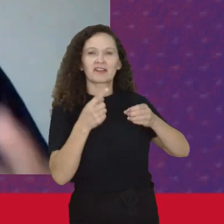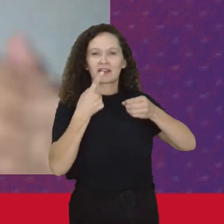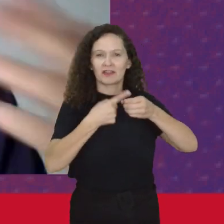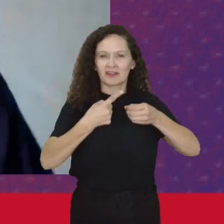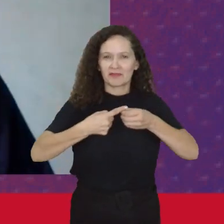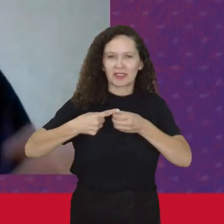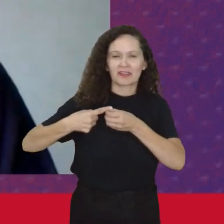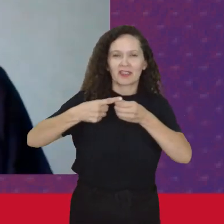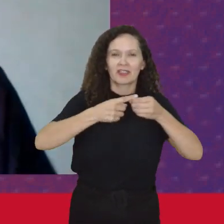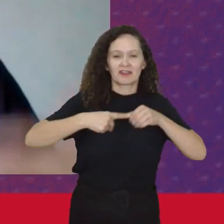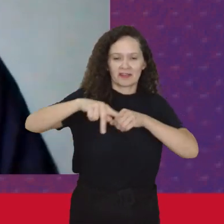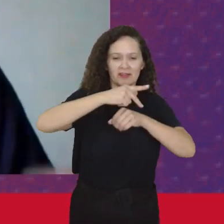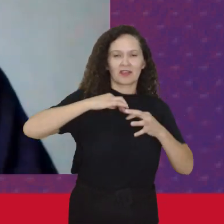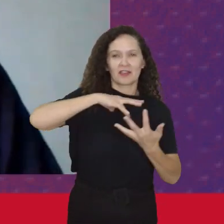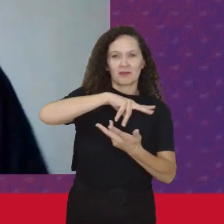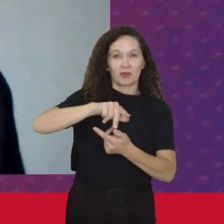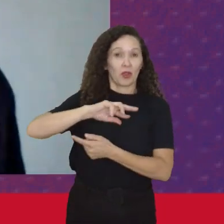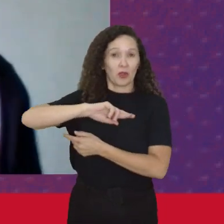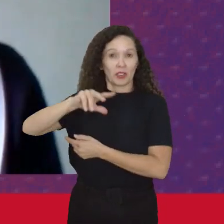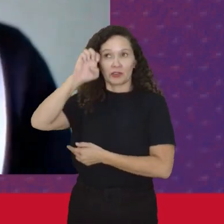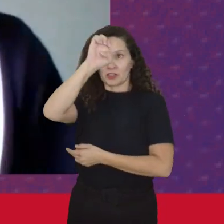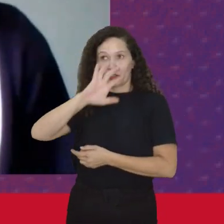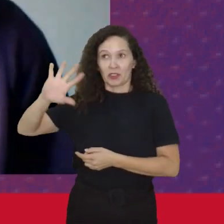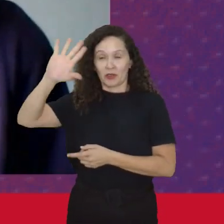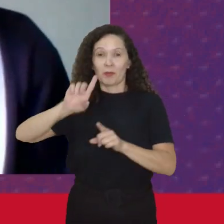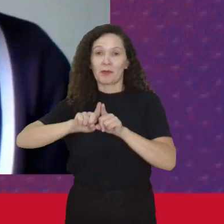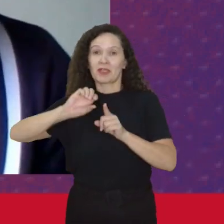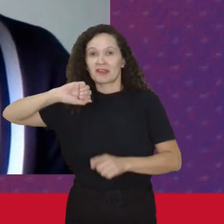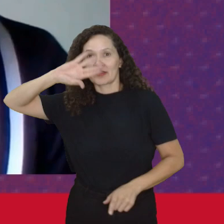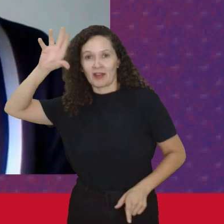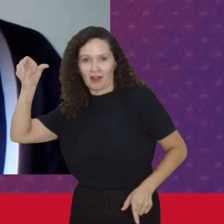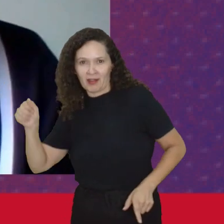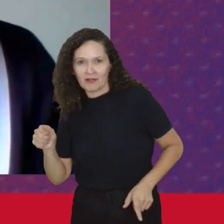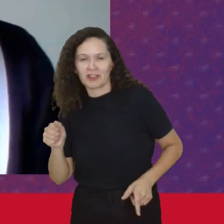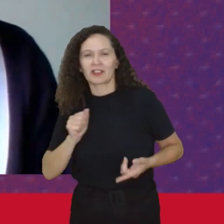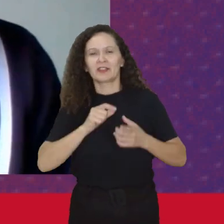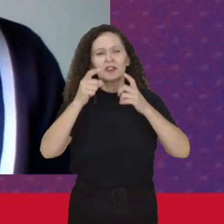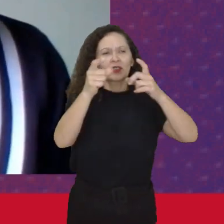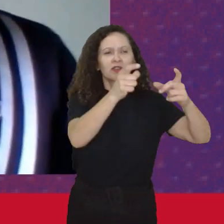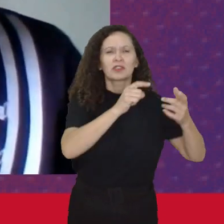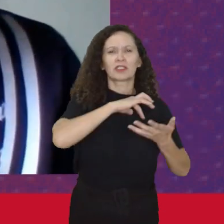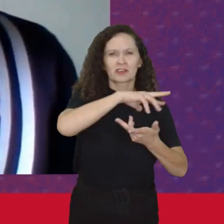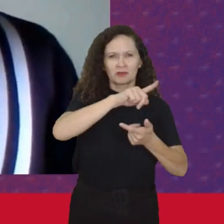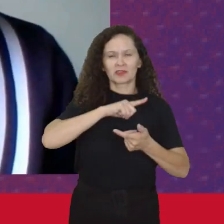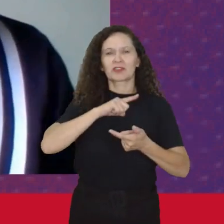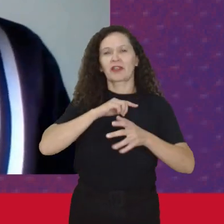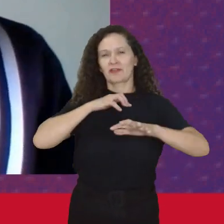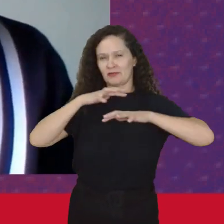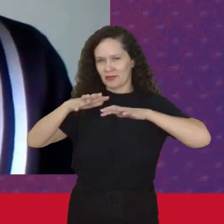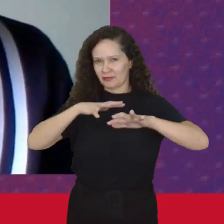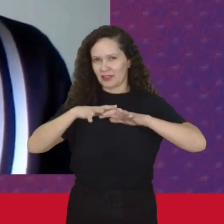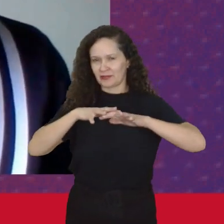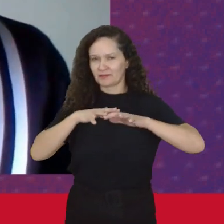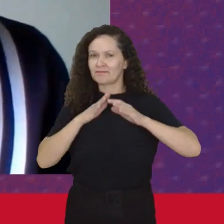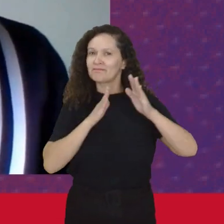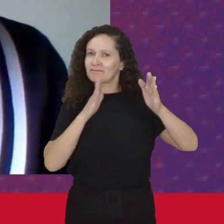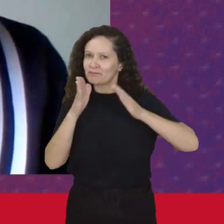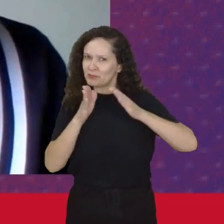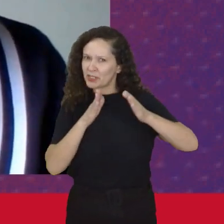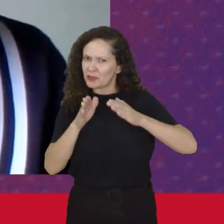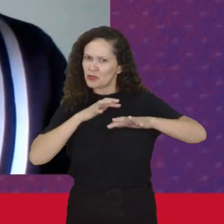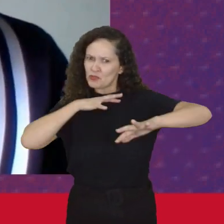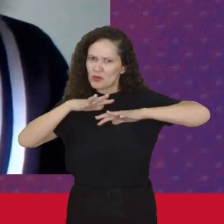mundo Não só Na Europa Mas também Na África Em vários lugares Né Foi um período De grande